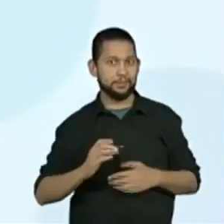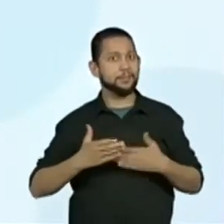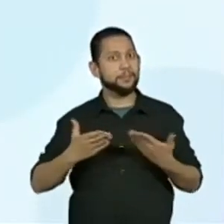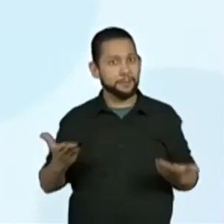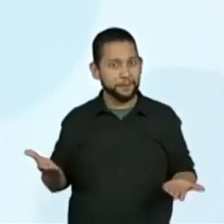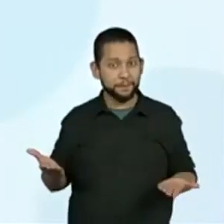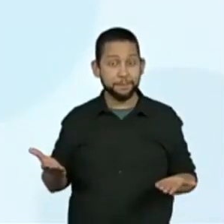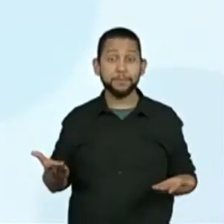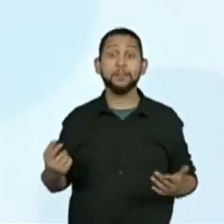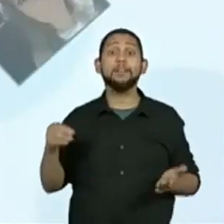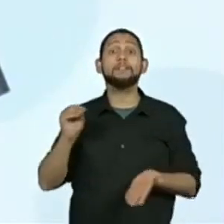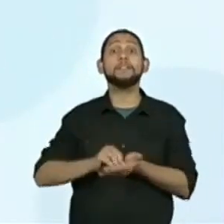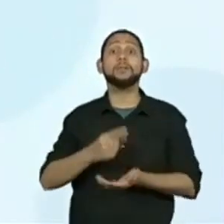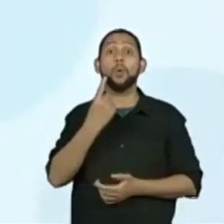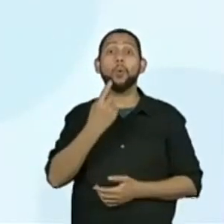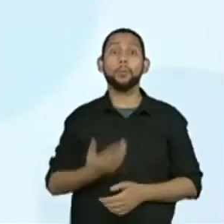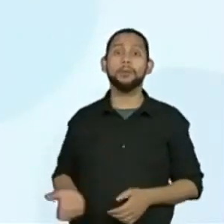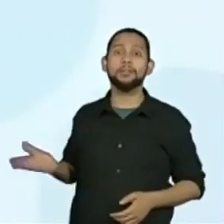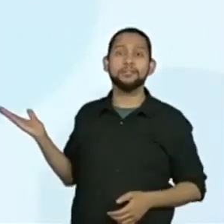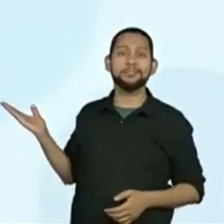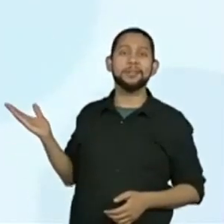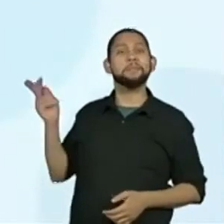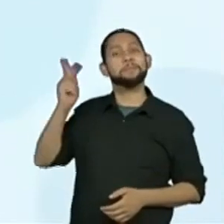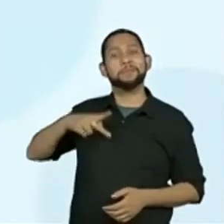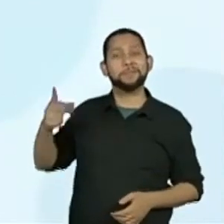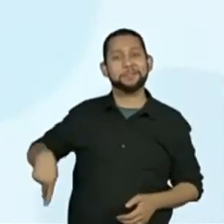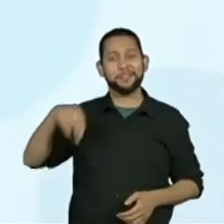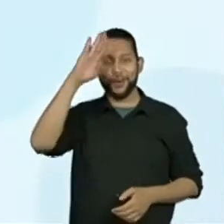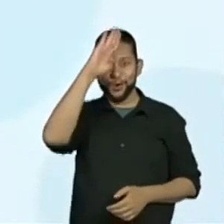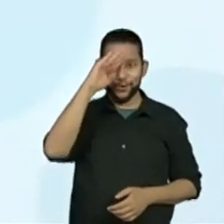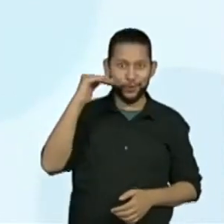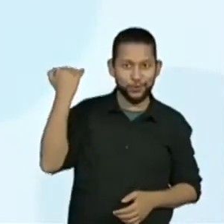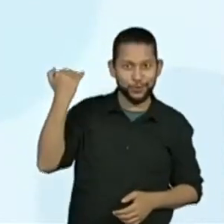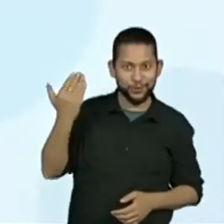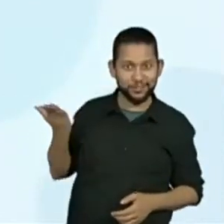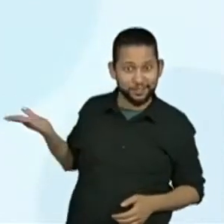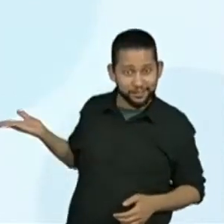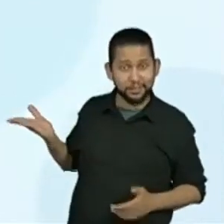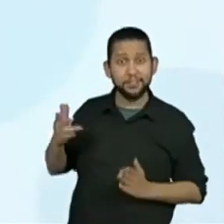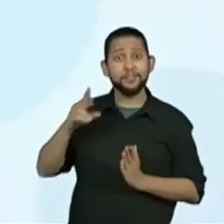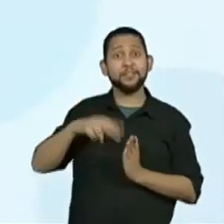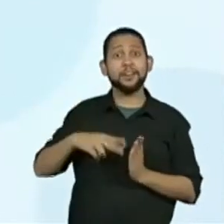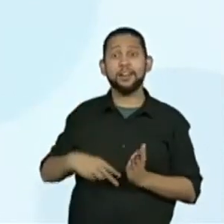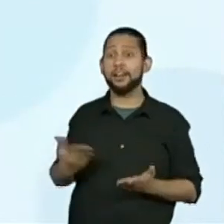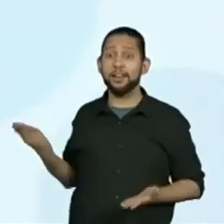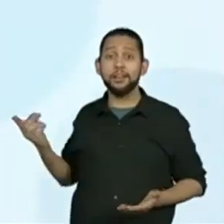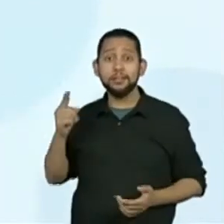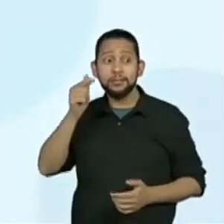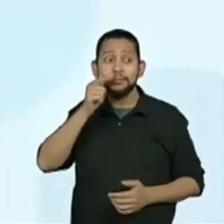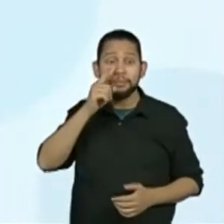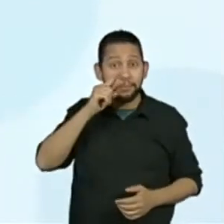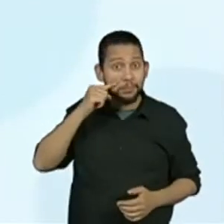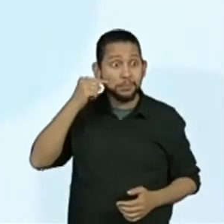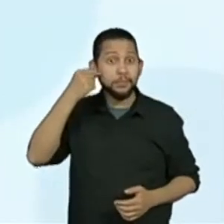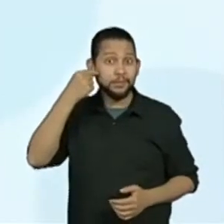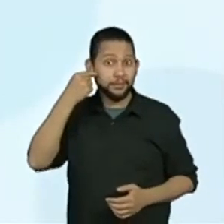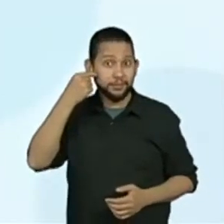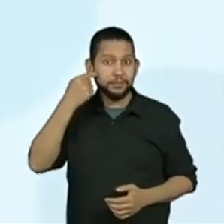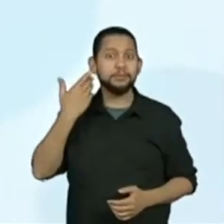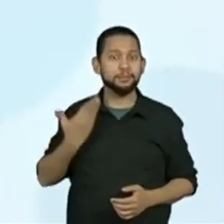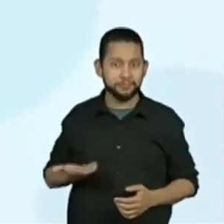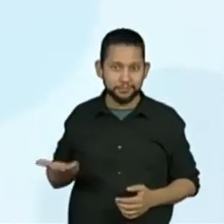E, por último, a minha chará, a professora Regiane Taveira lerá a biografia da Cecília